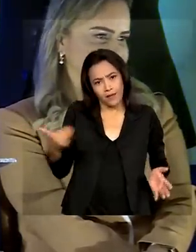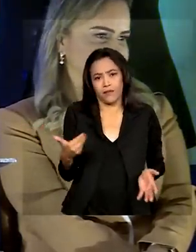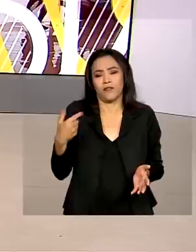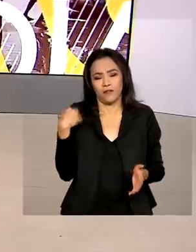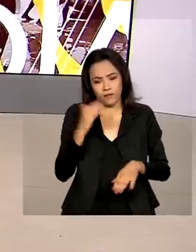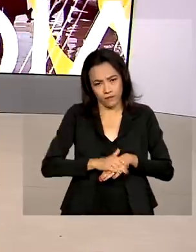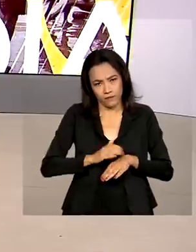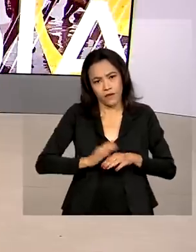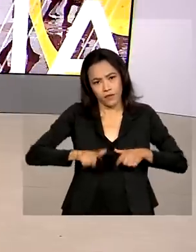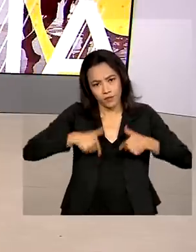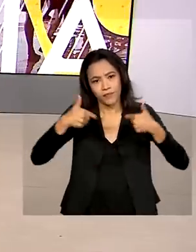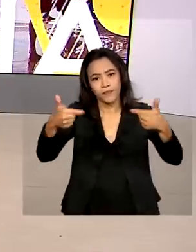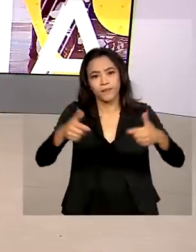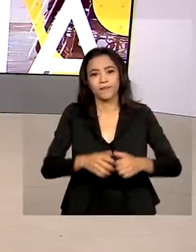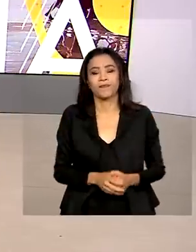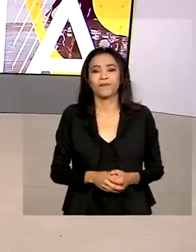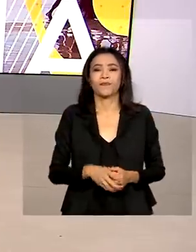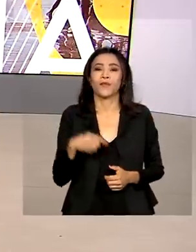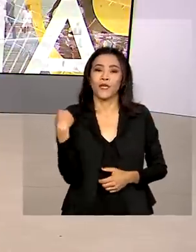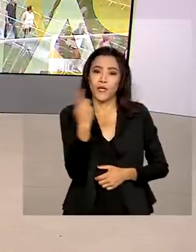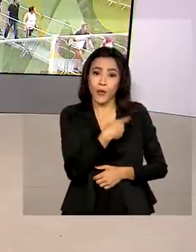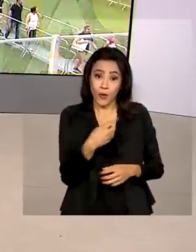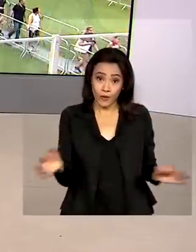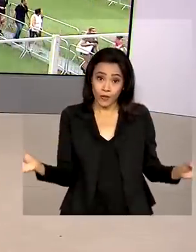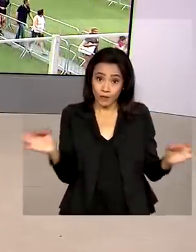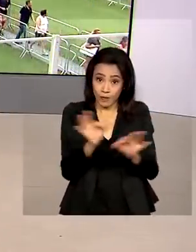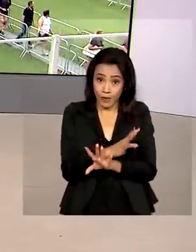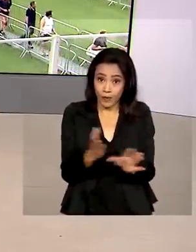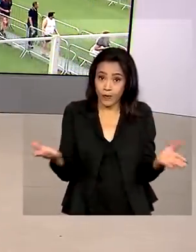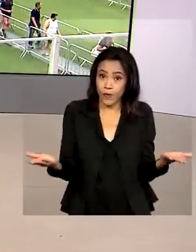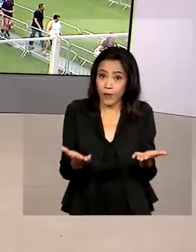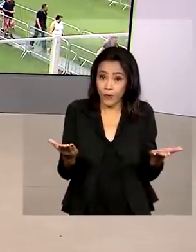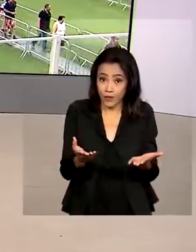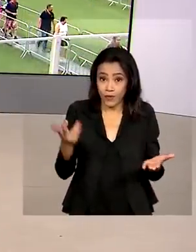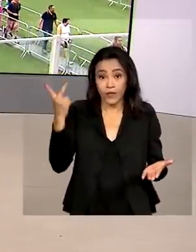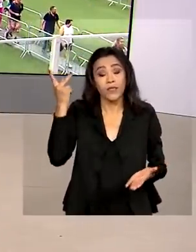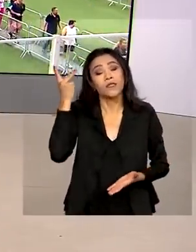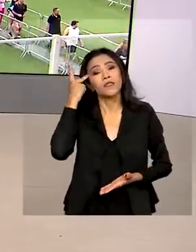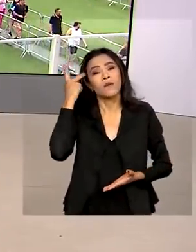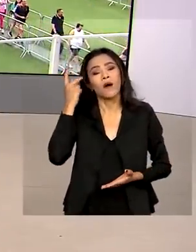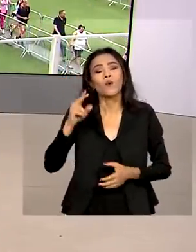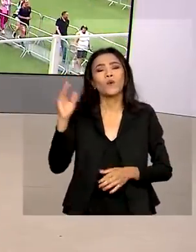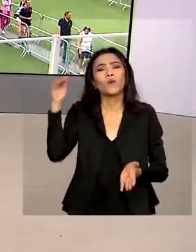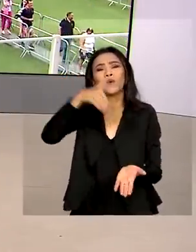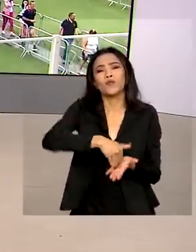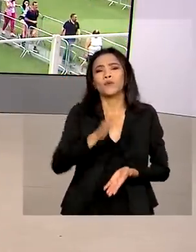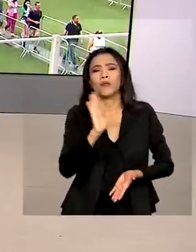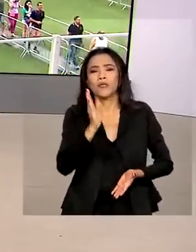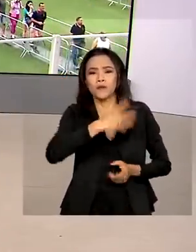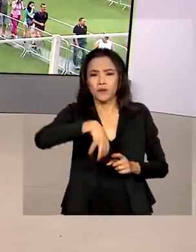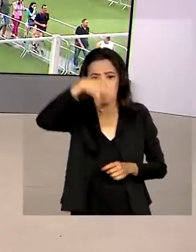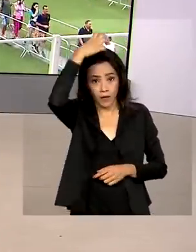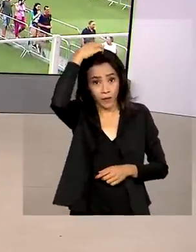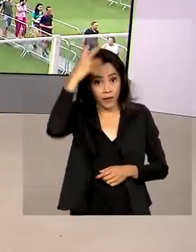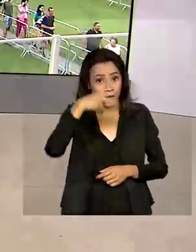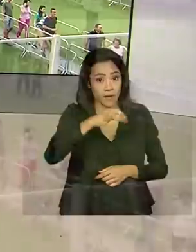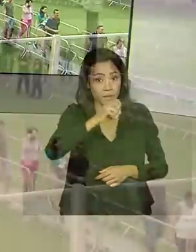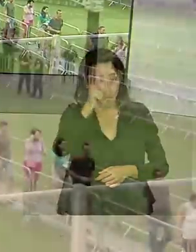fazer. A gente encerra, então, a edição de hoje ao vivo de Santos com o último adeus ao rei Pelé. Até amanhã.